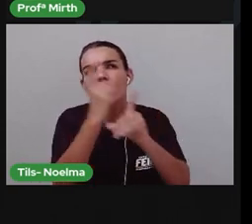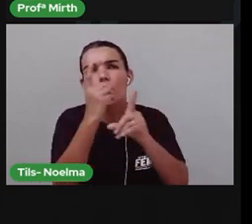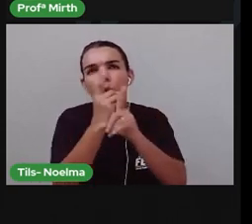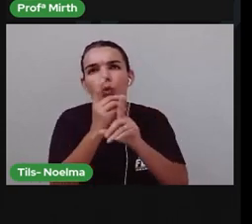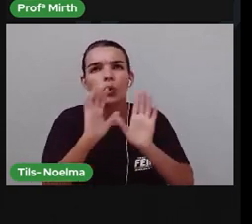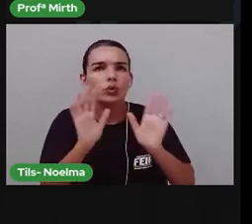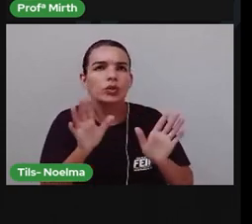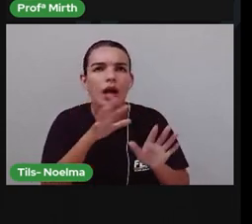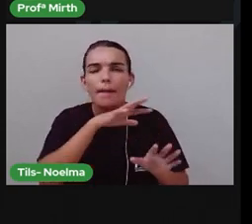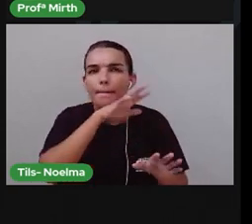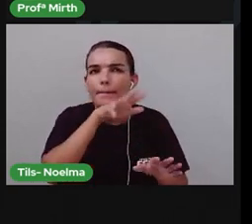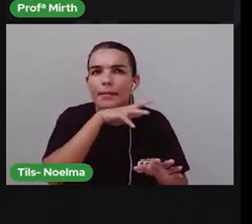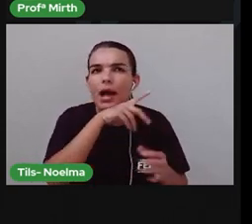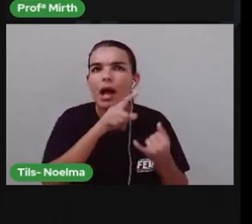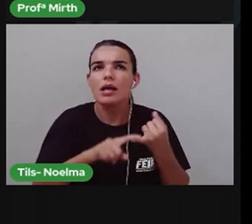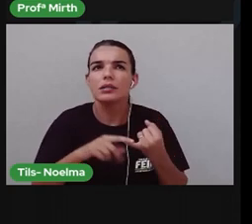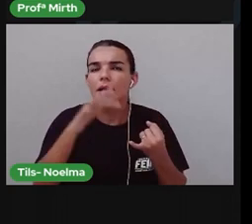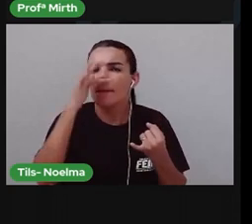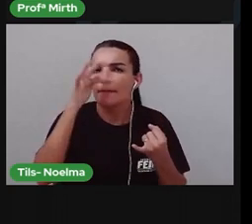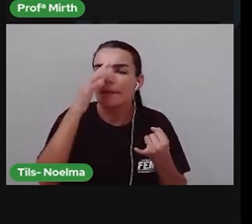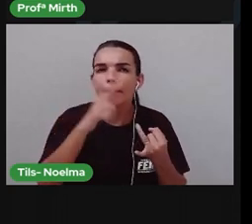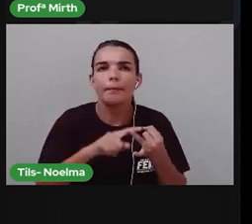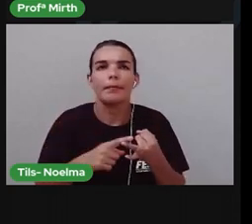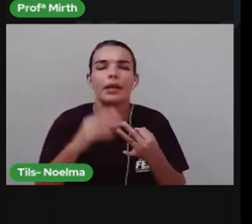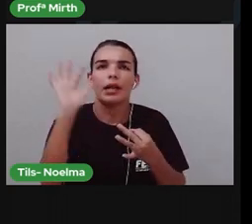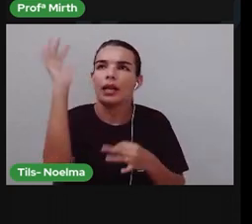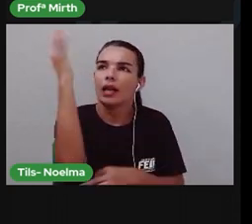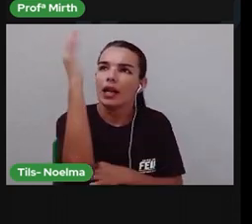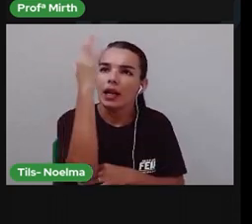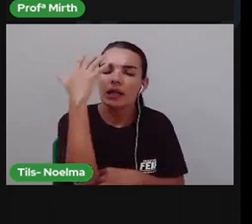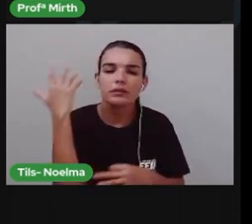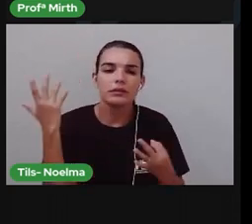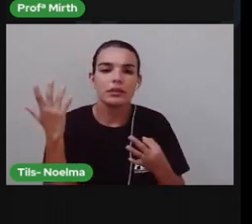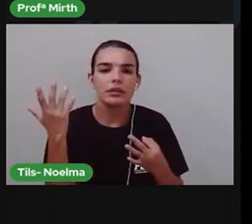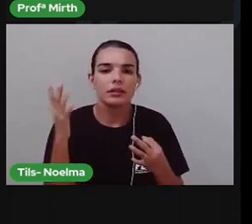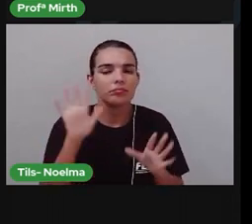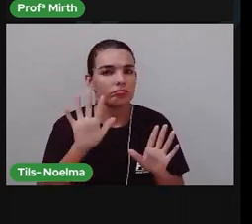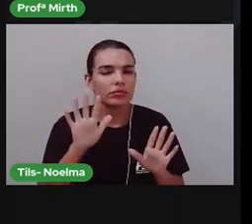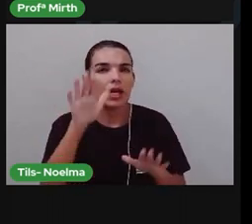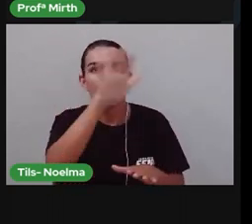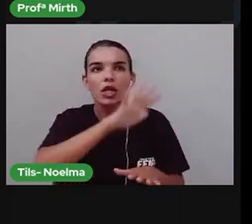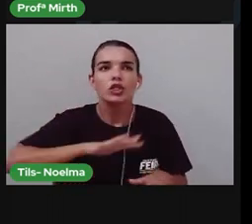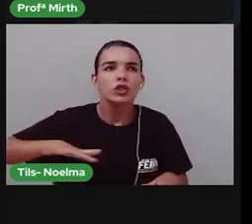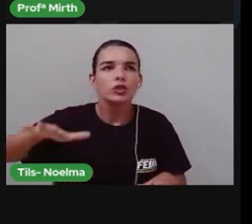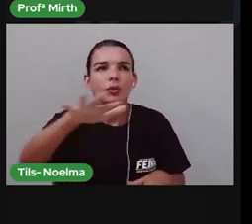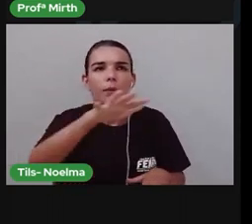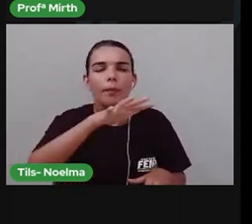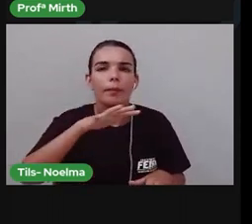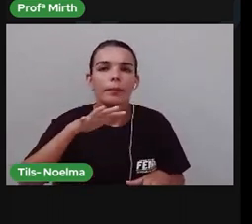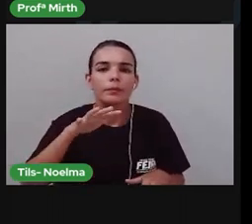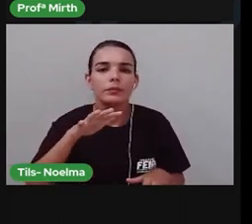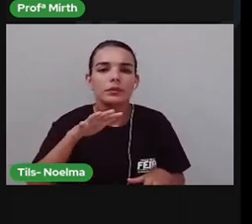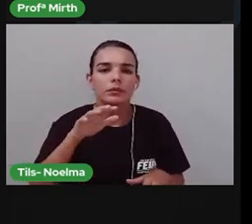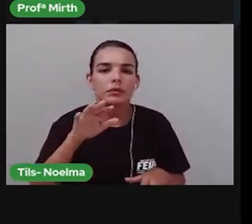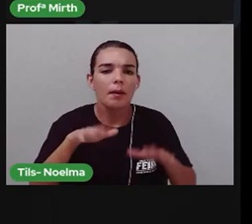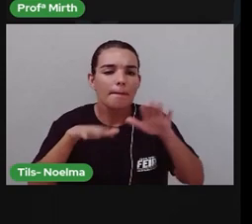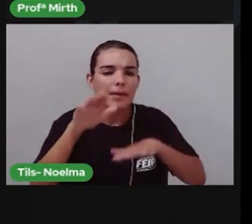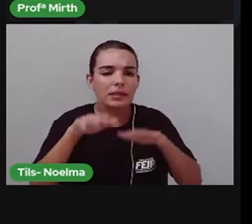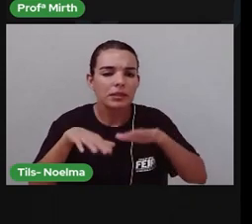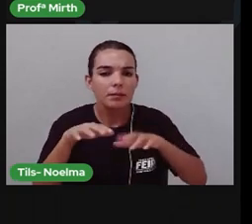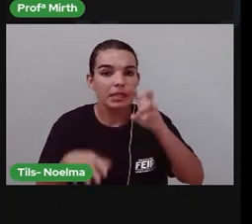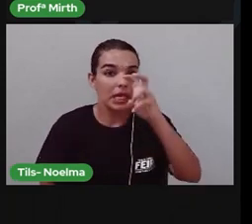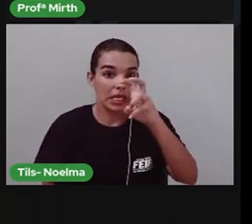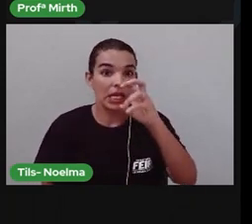conseguiram Descrever De uma maneira geral A gente pode dizer Que entre micro E macro fósseis Perto de 500